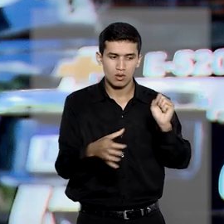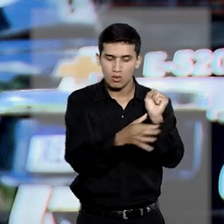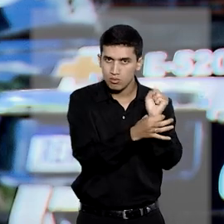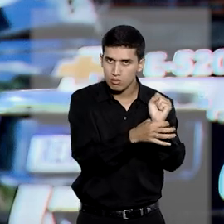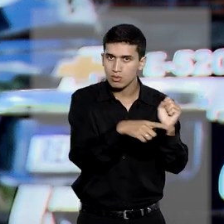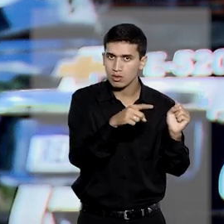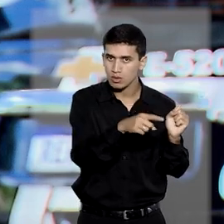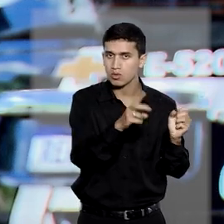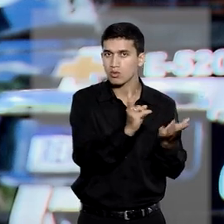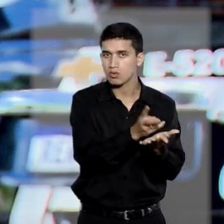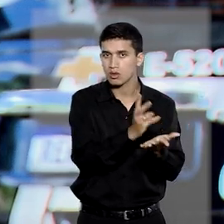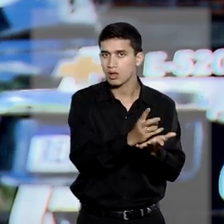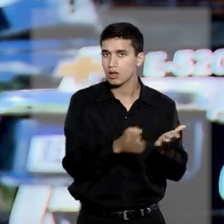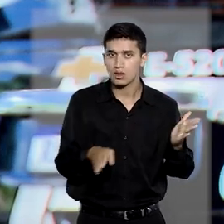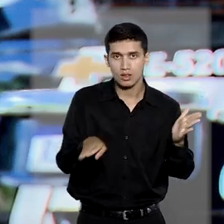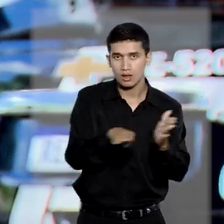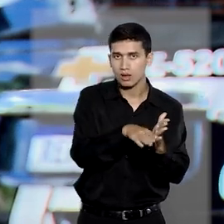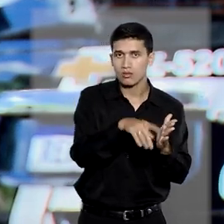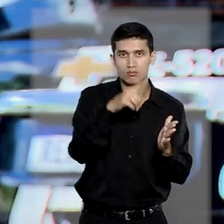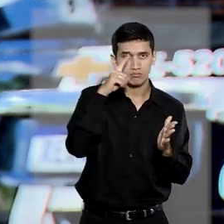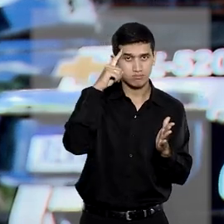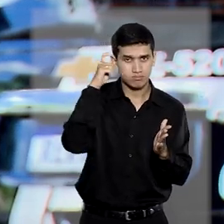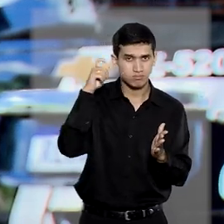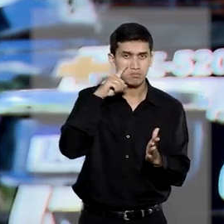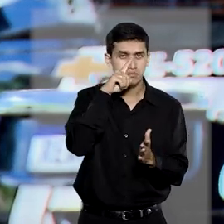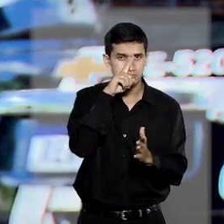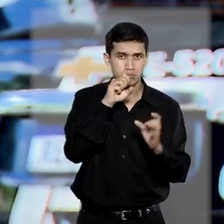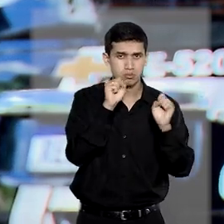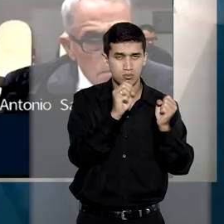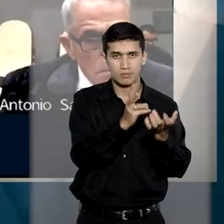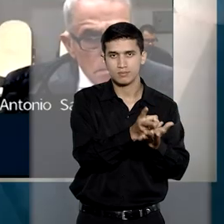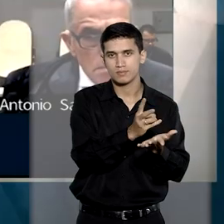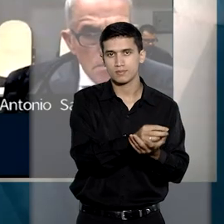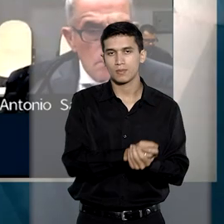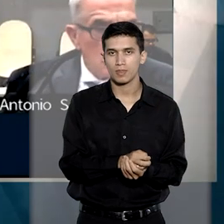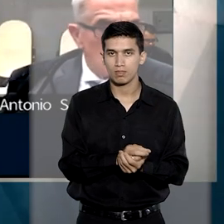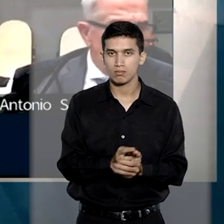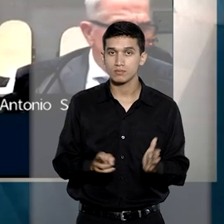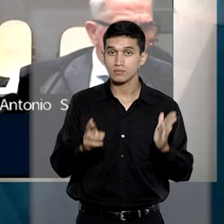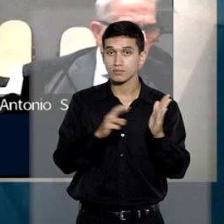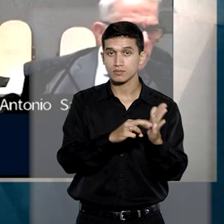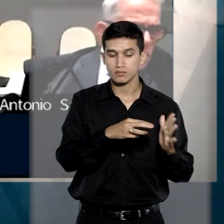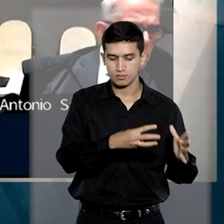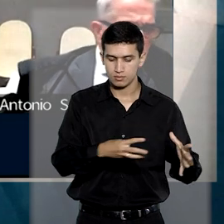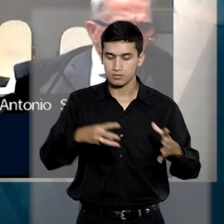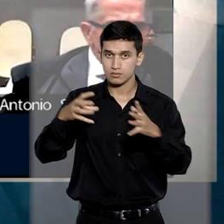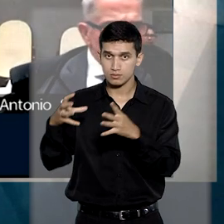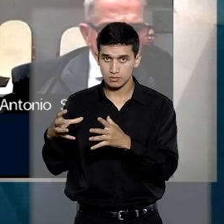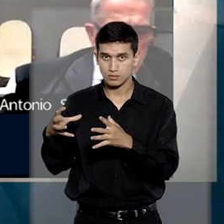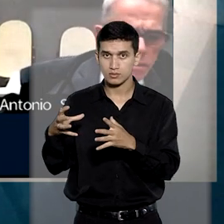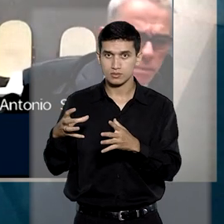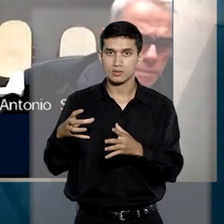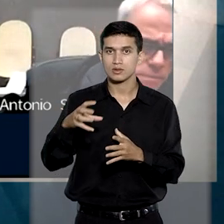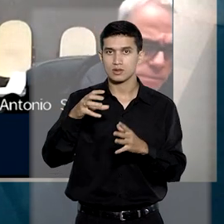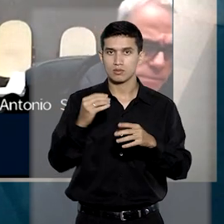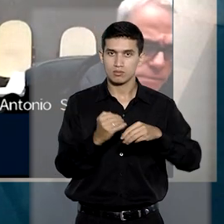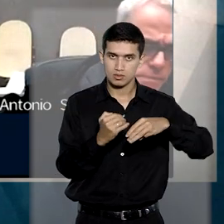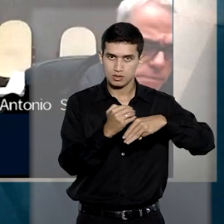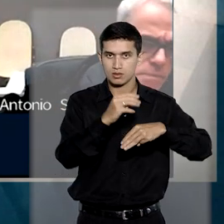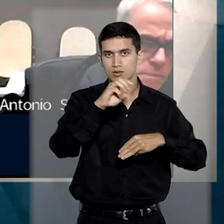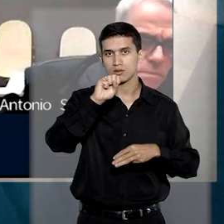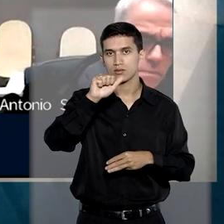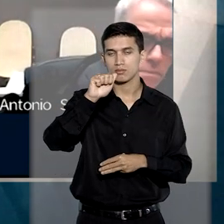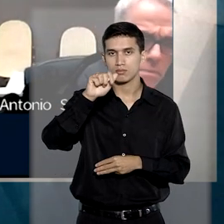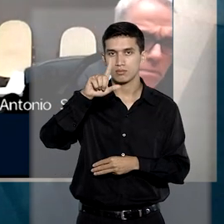enquanto perdurar a situação de perigo a que está exposta. O relator na terceira sessão, o ministro Sebastião Rey Júnior,